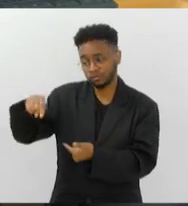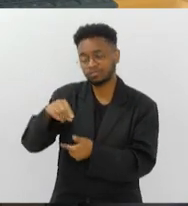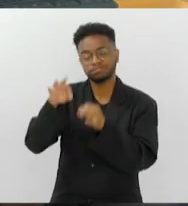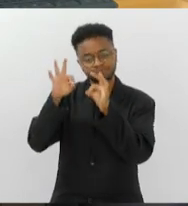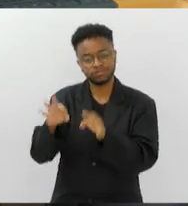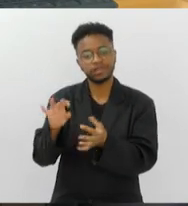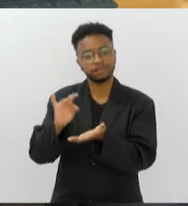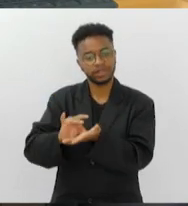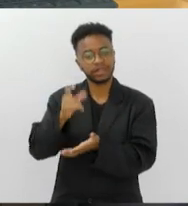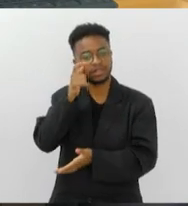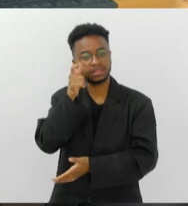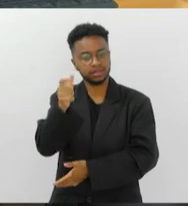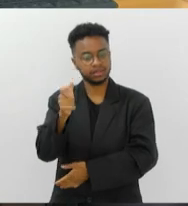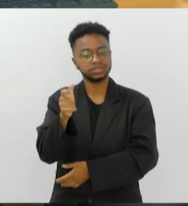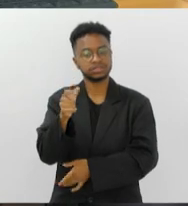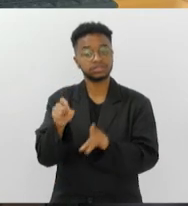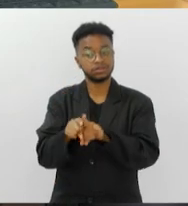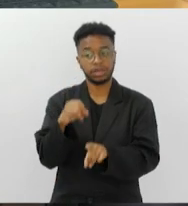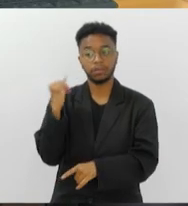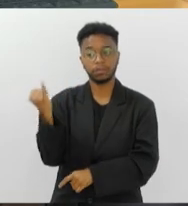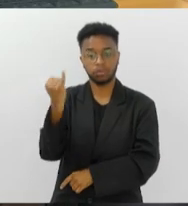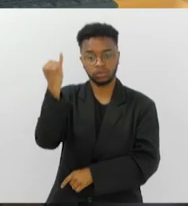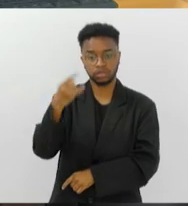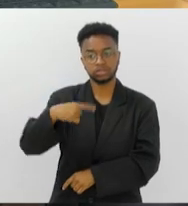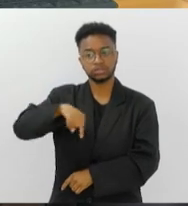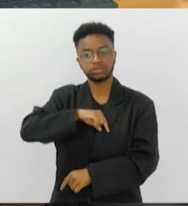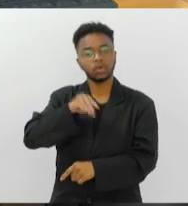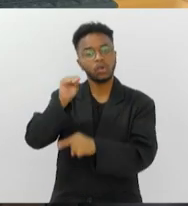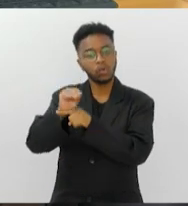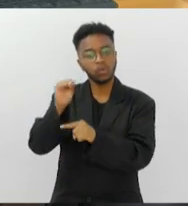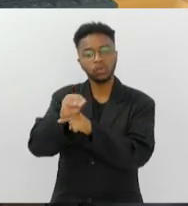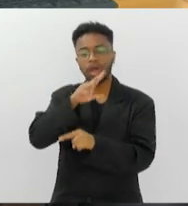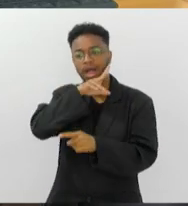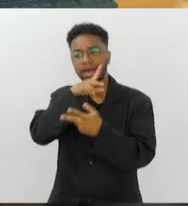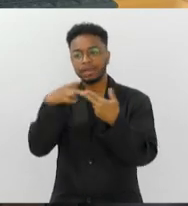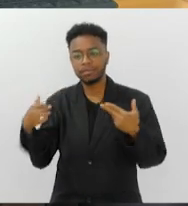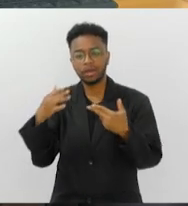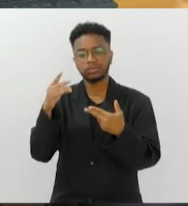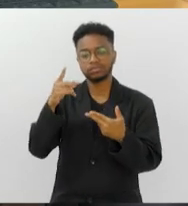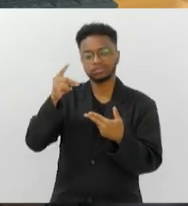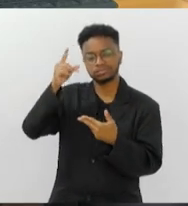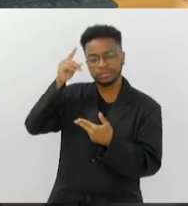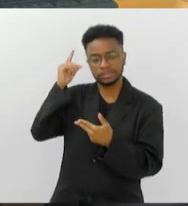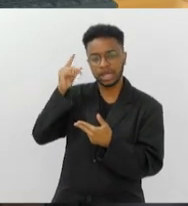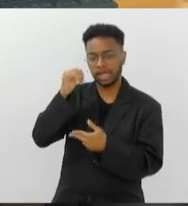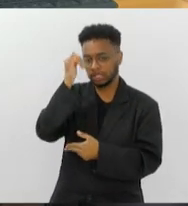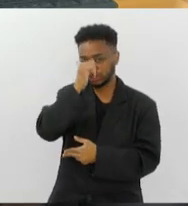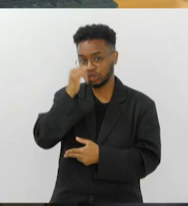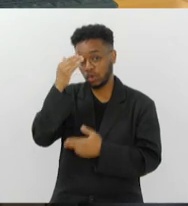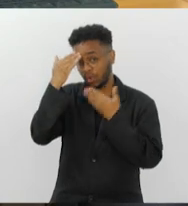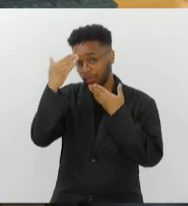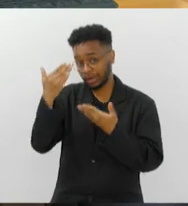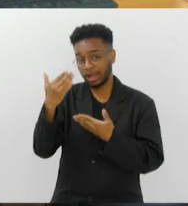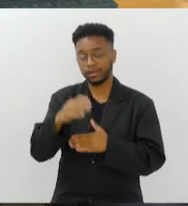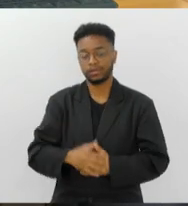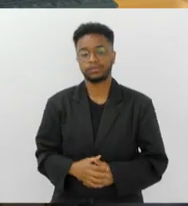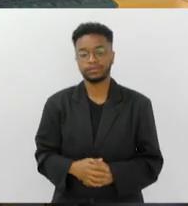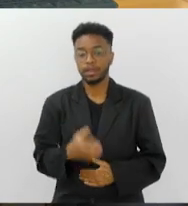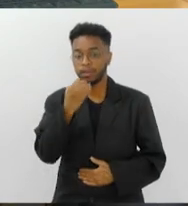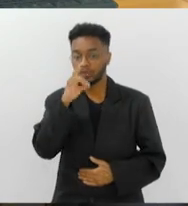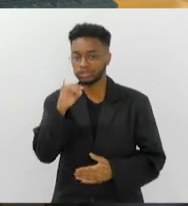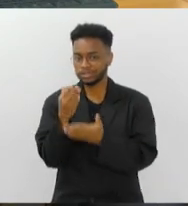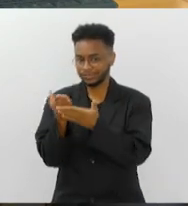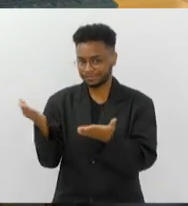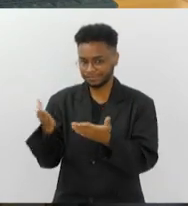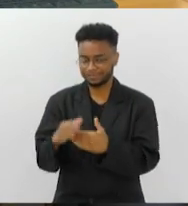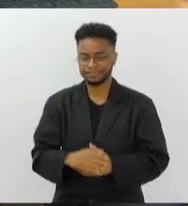muito interessante e importante para a gente preservar um bicho tão antigo, né? Obrigado, agradece aí a Nathalie. Bom dia para